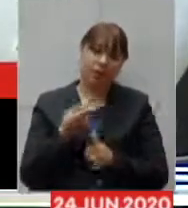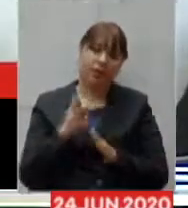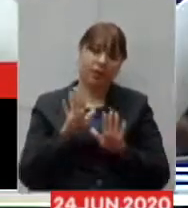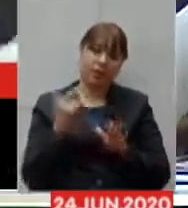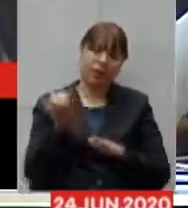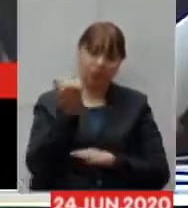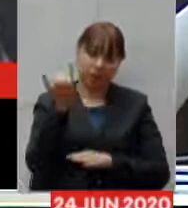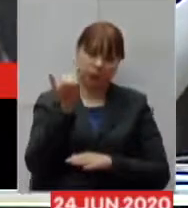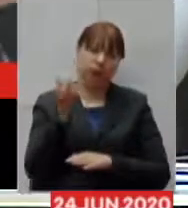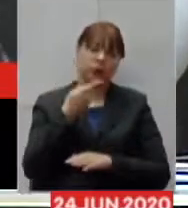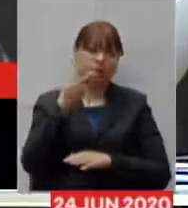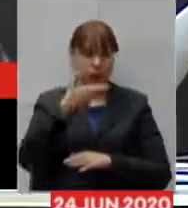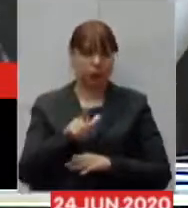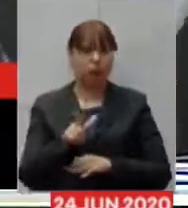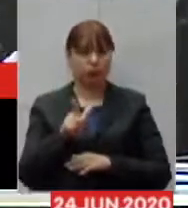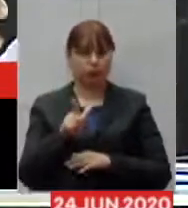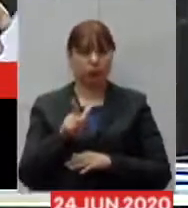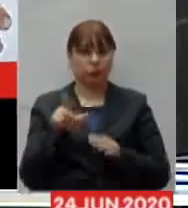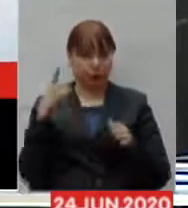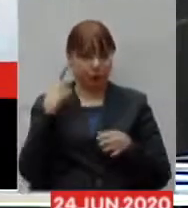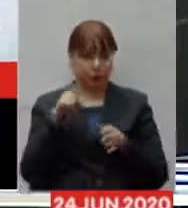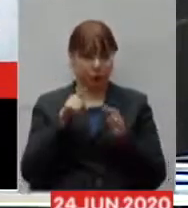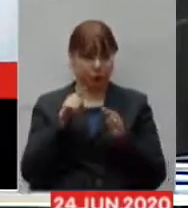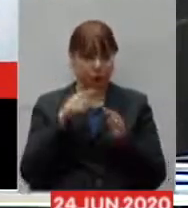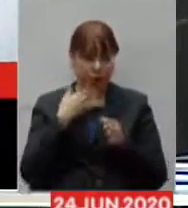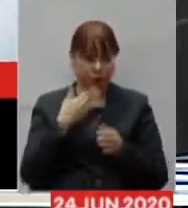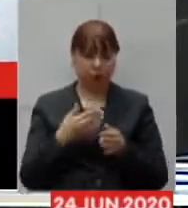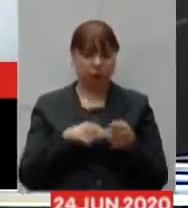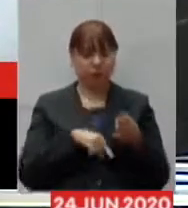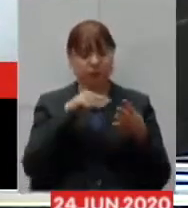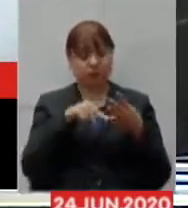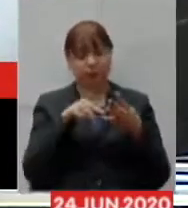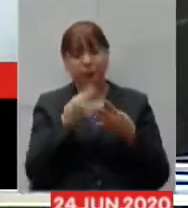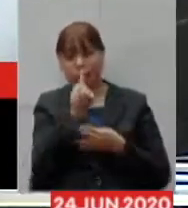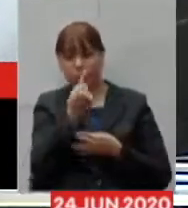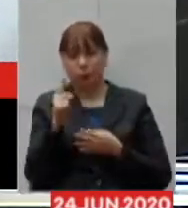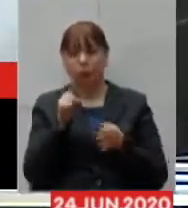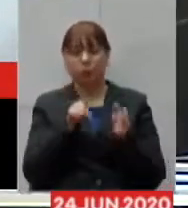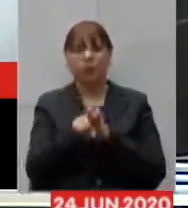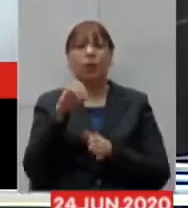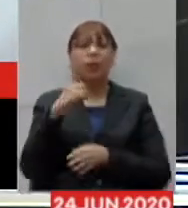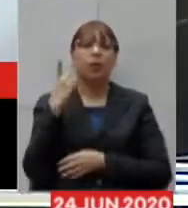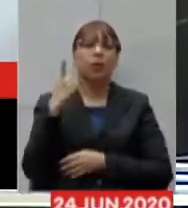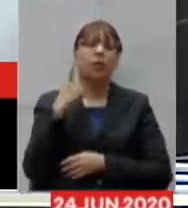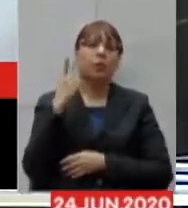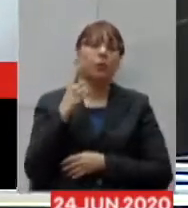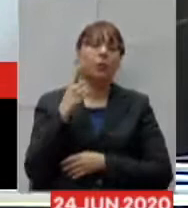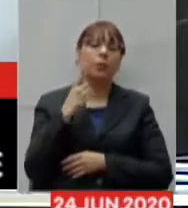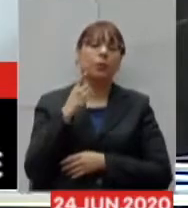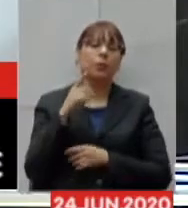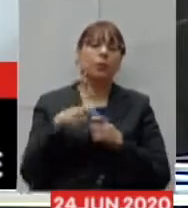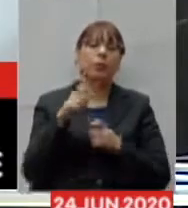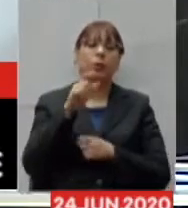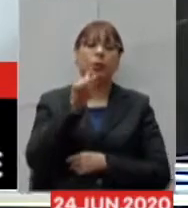reafirma por último doutor Carlos a última pergunta é do deputado doutor Gleico